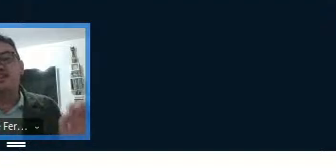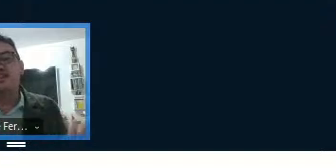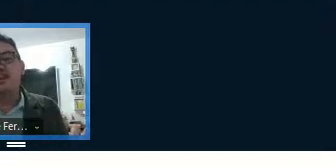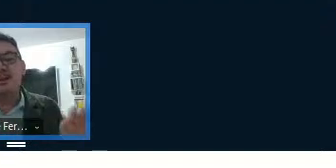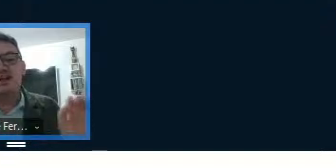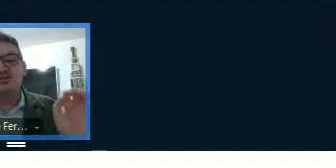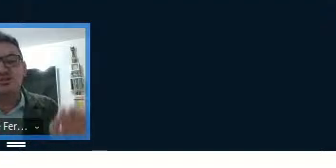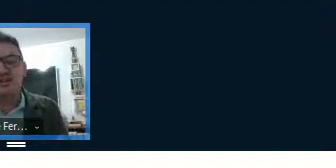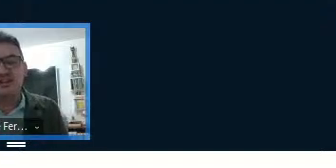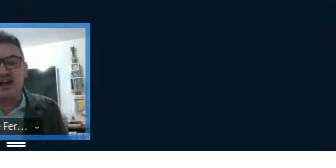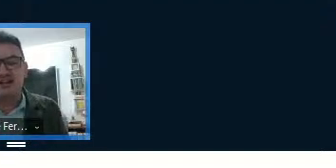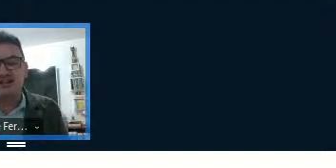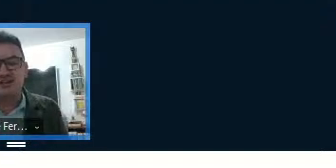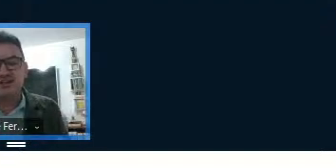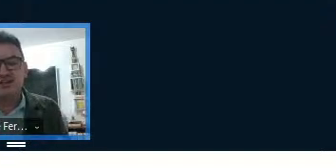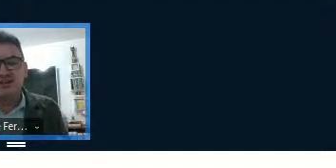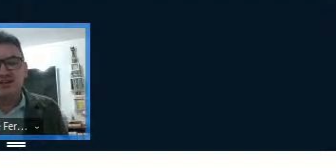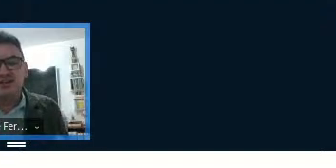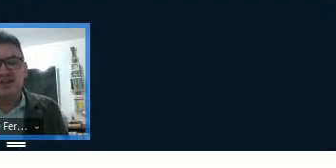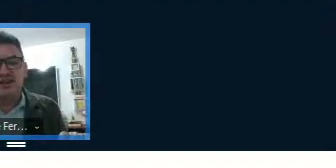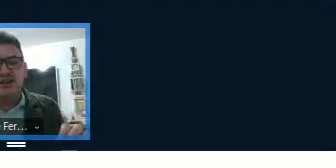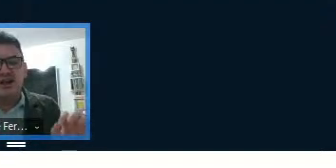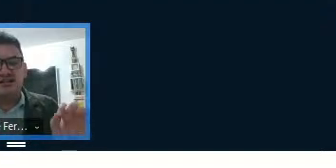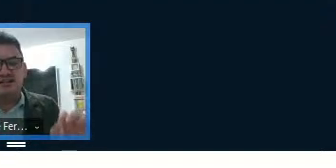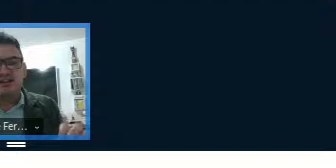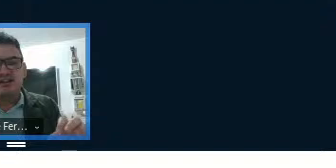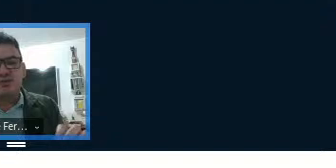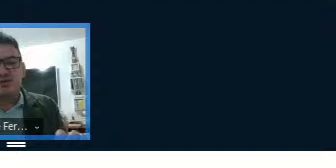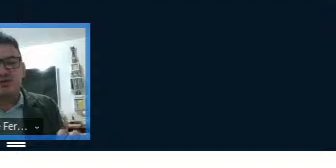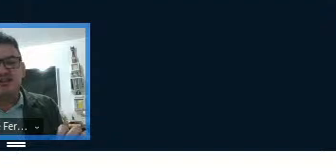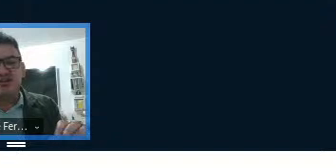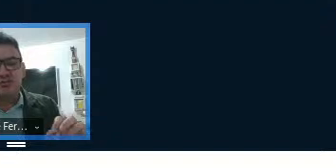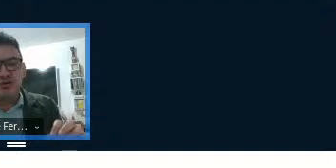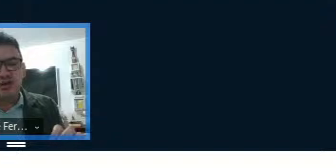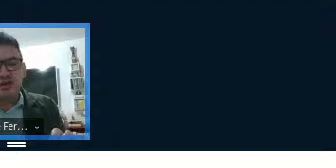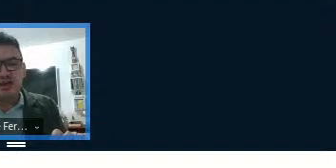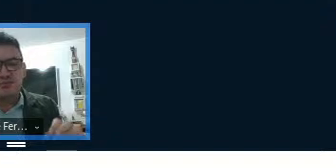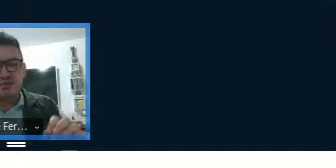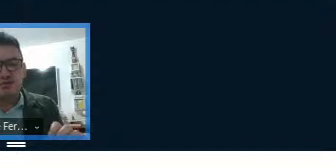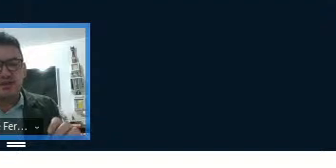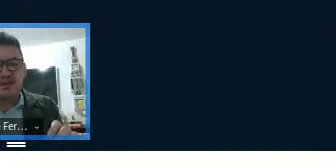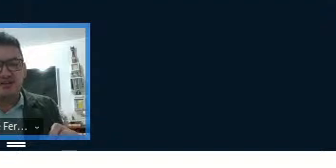Então, você tem aí a sonoridade. As letras em português,